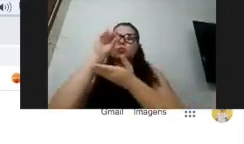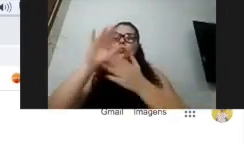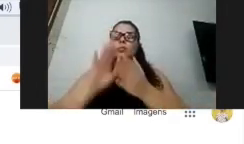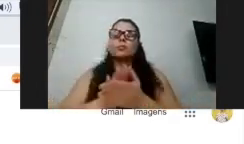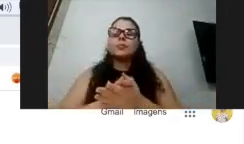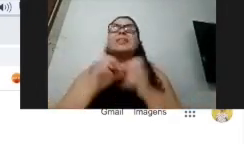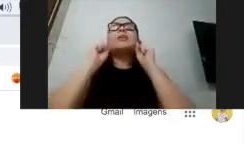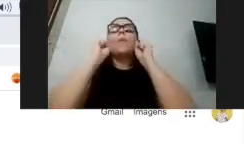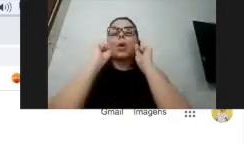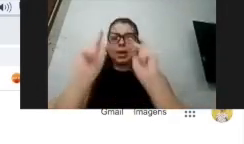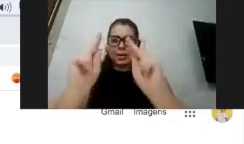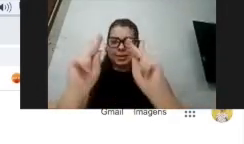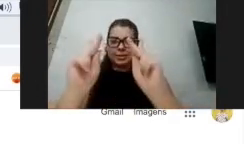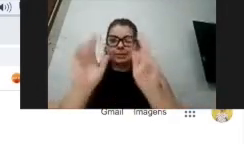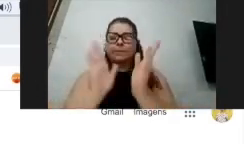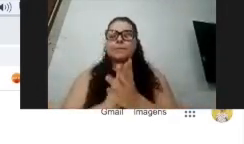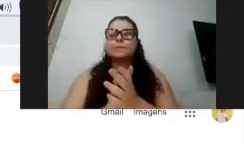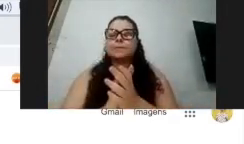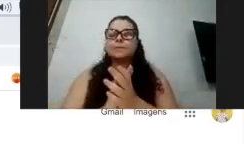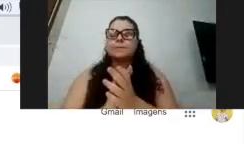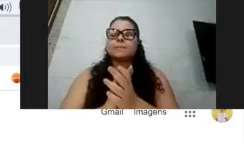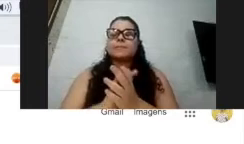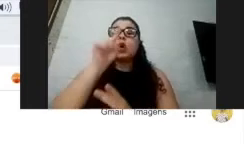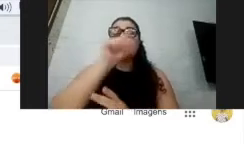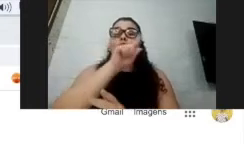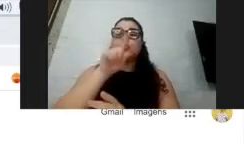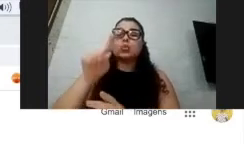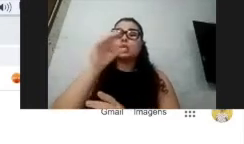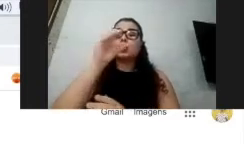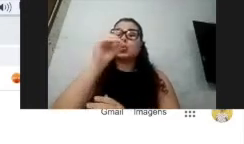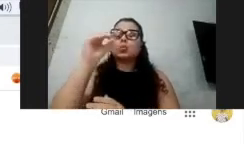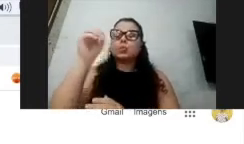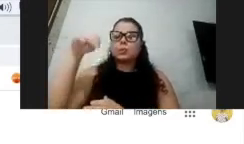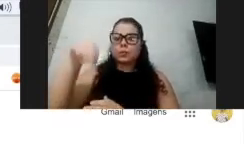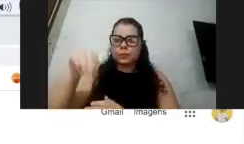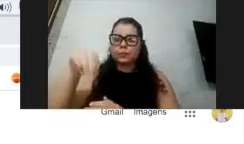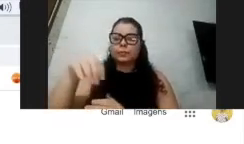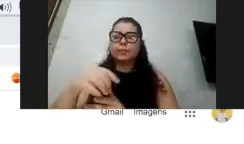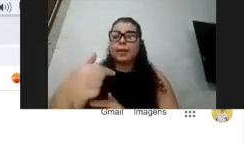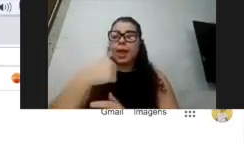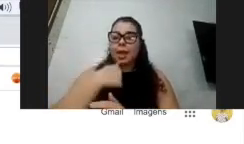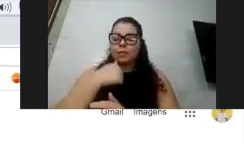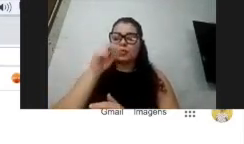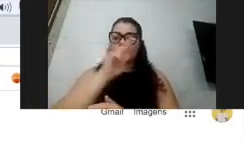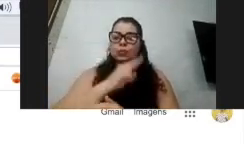Ok. Então, no Zoom. Eu estou usando o Zoom como